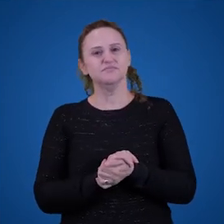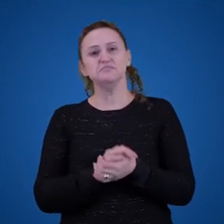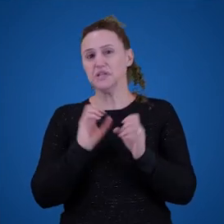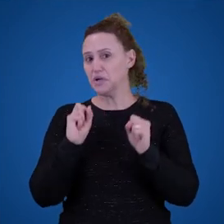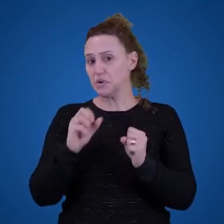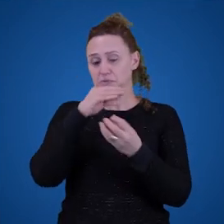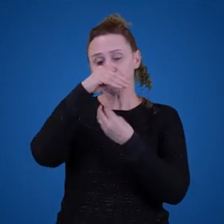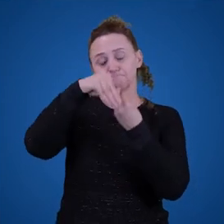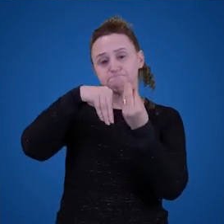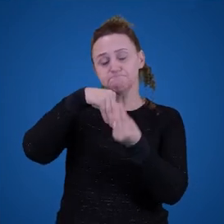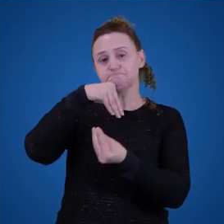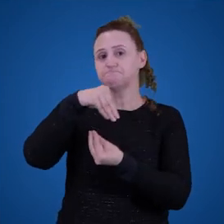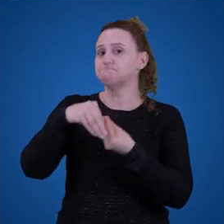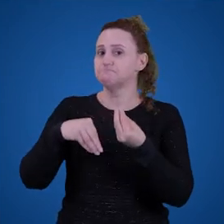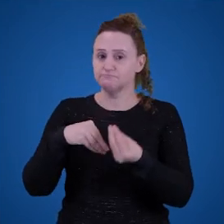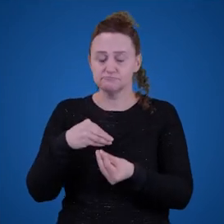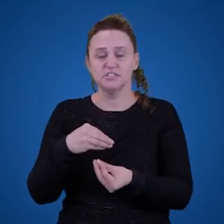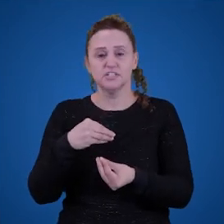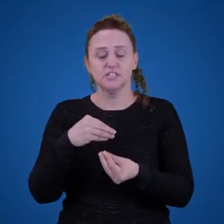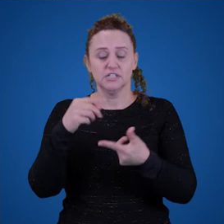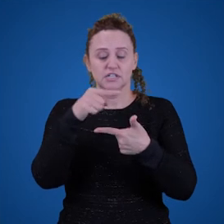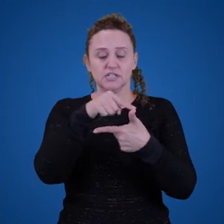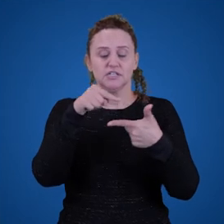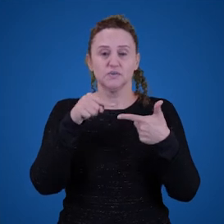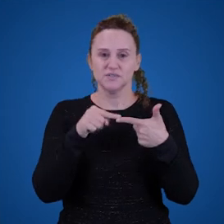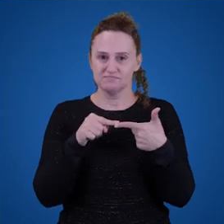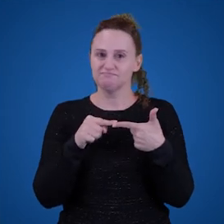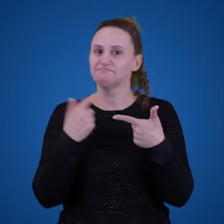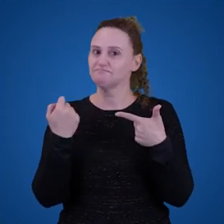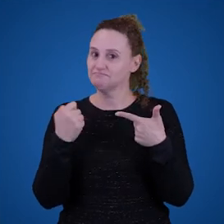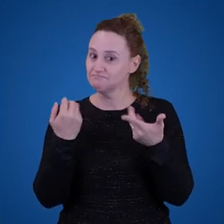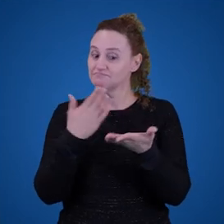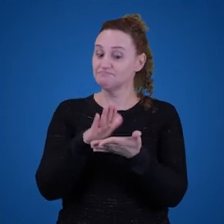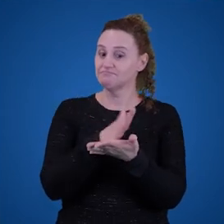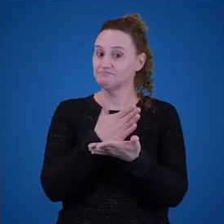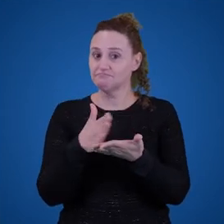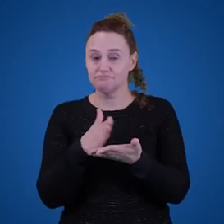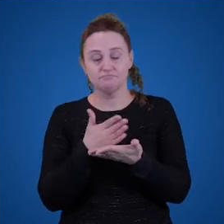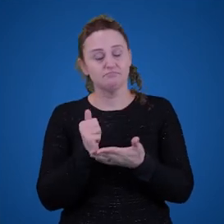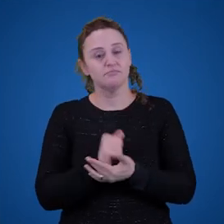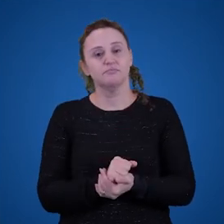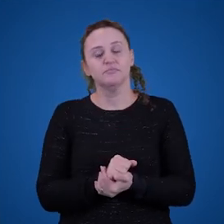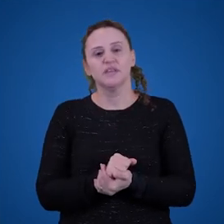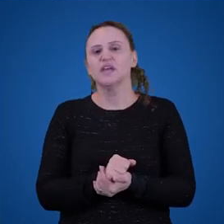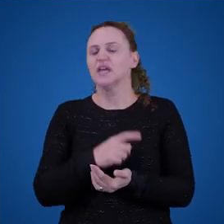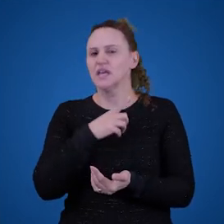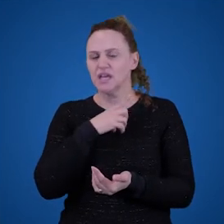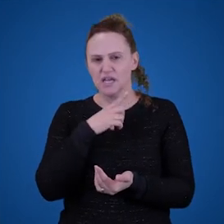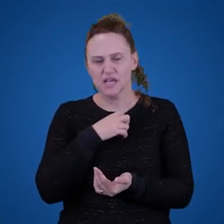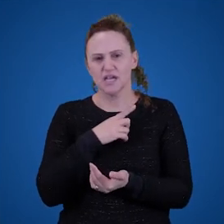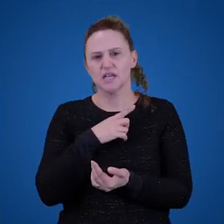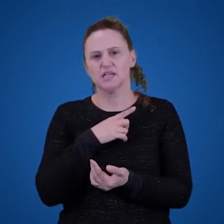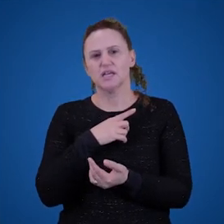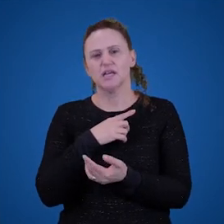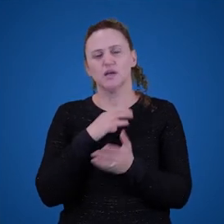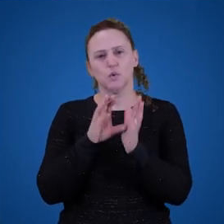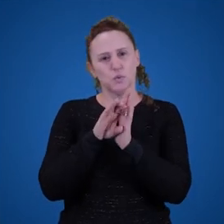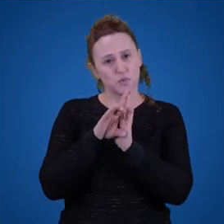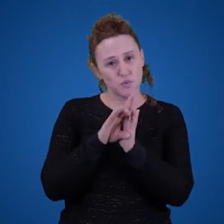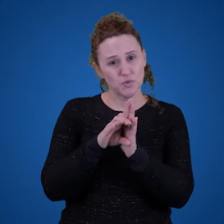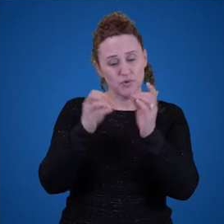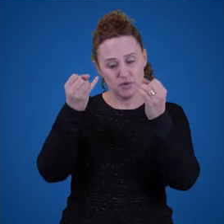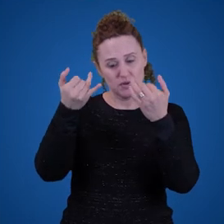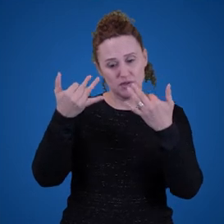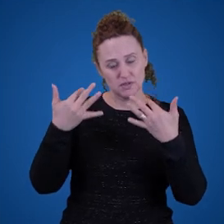em separado. Então, algumas pressuposições do problema da referência. Ou seja, algumas ideias que nós temos que comprar. Então, sobre a